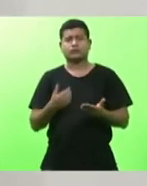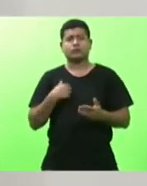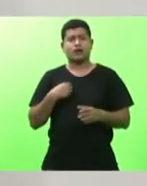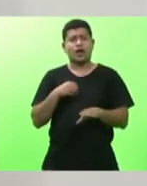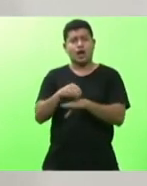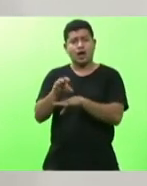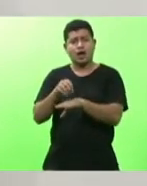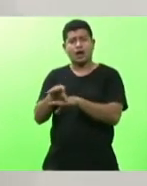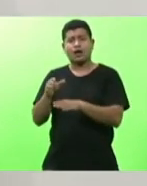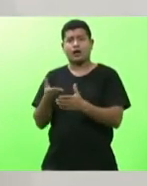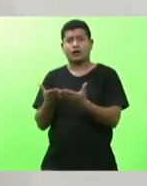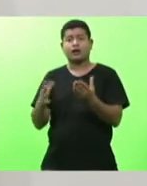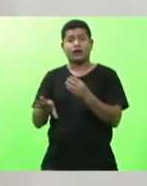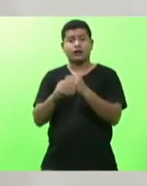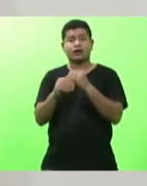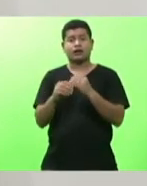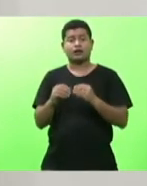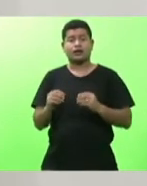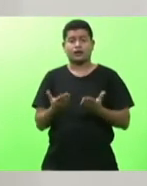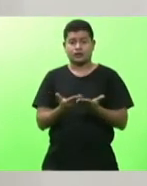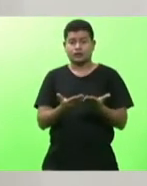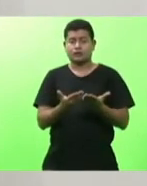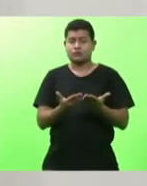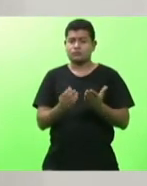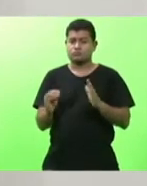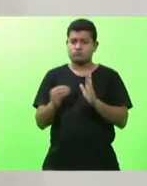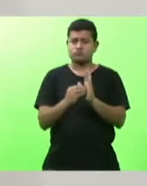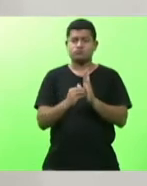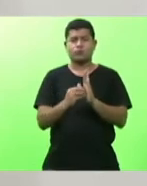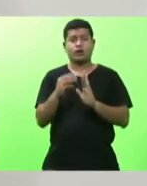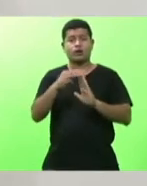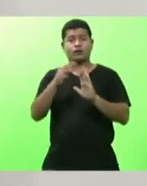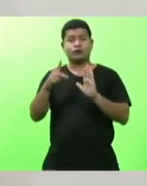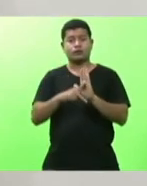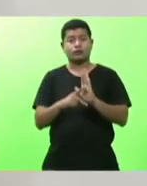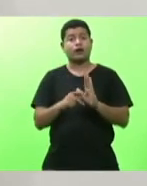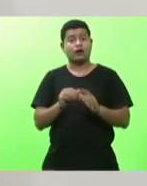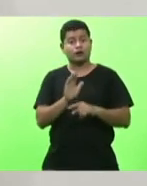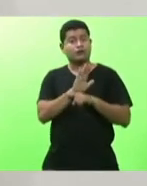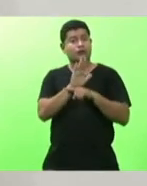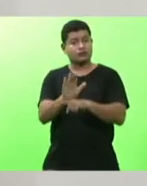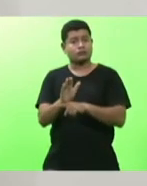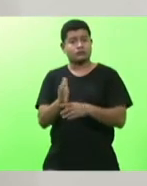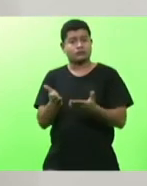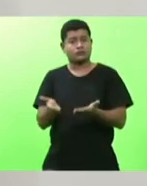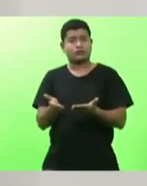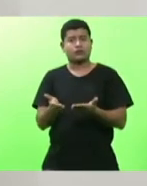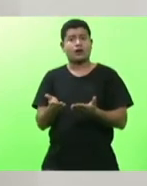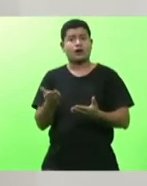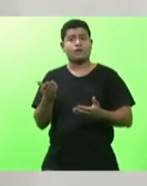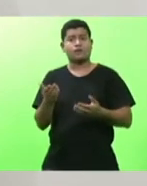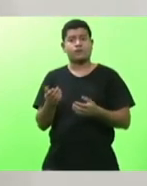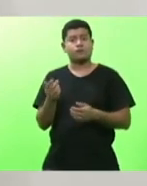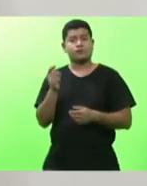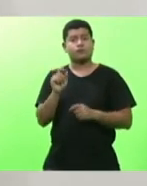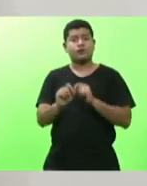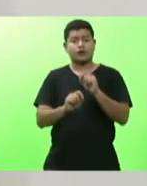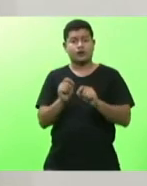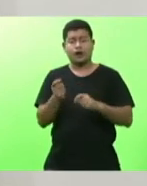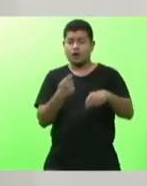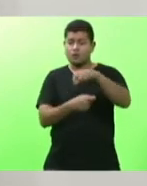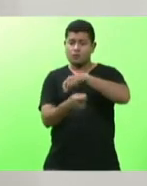nesta medida provisória que vai trazer a economia de Santa Catarina